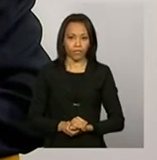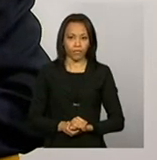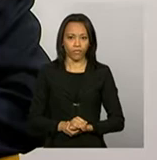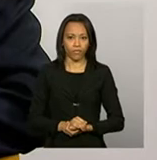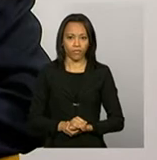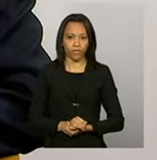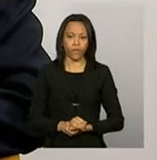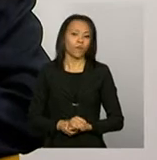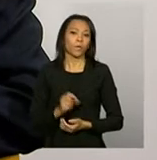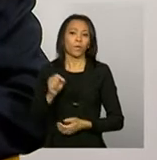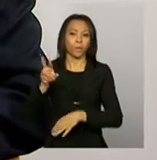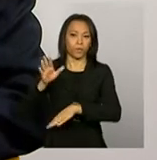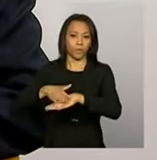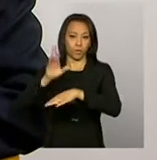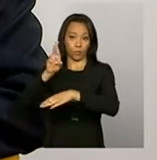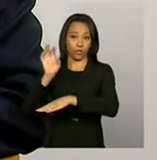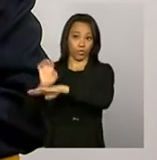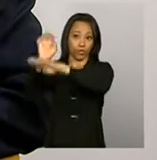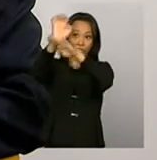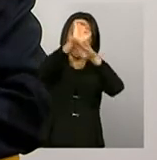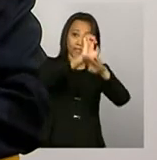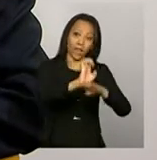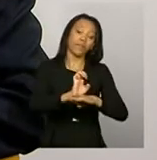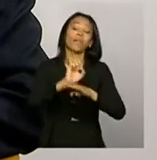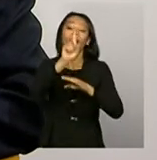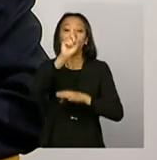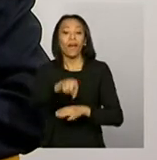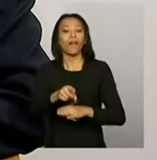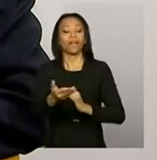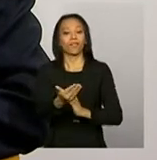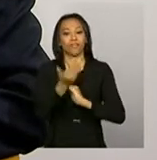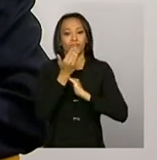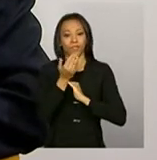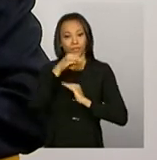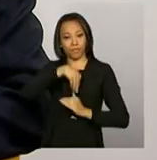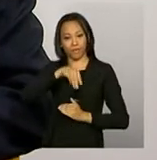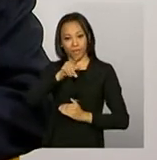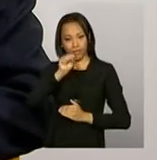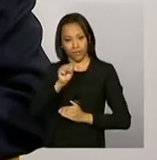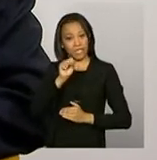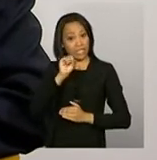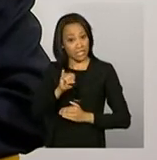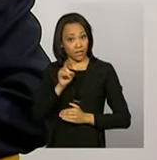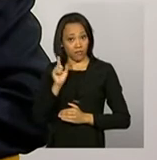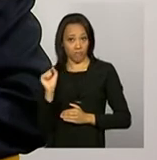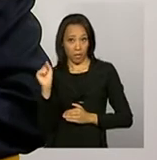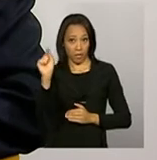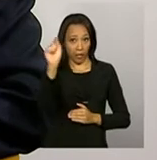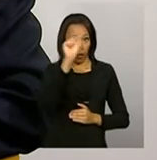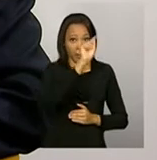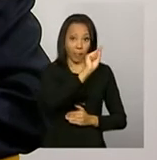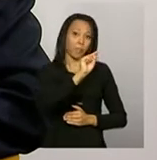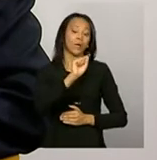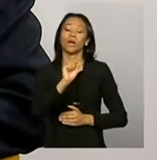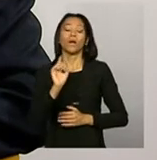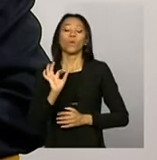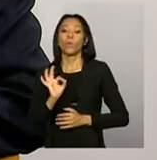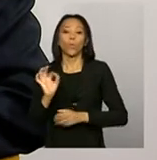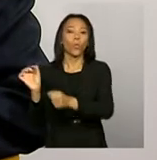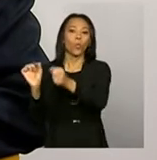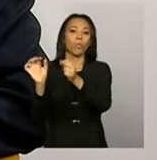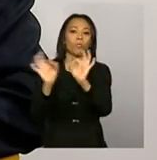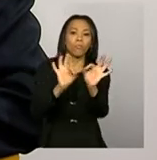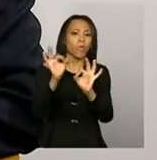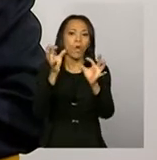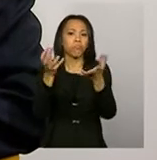O ente, ele é o braço do Ministério lá na ponta. Então, se ele não faz, se